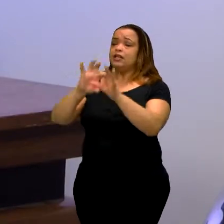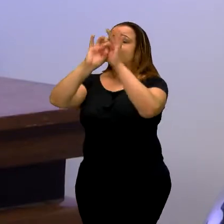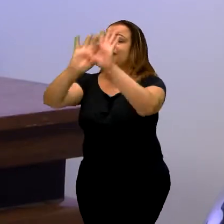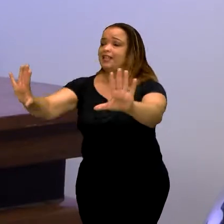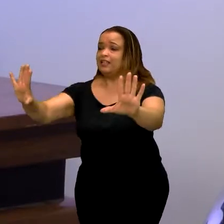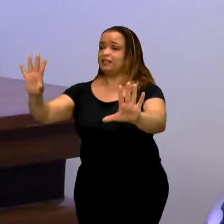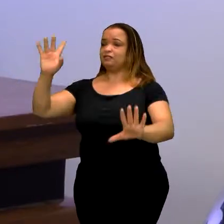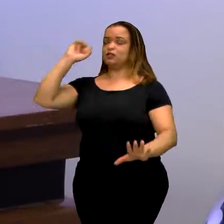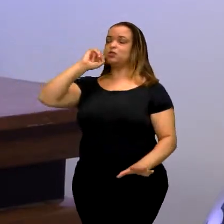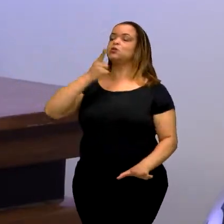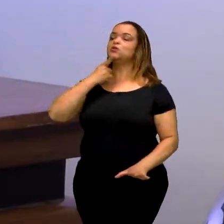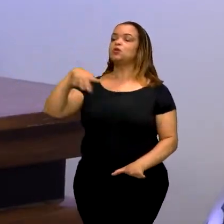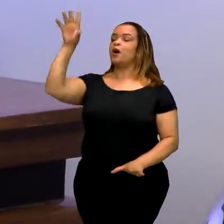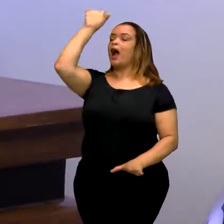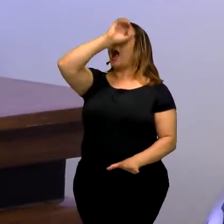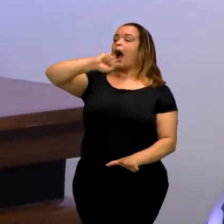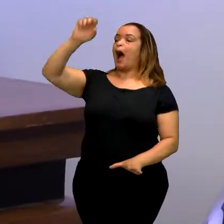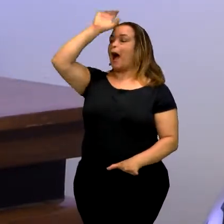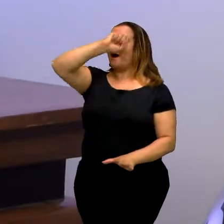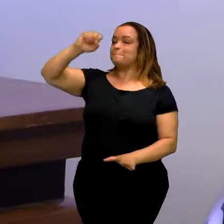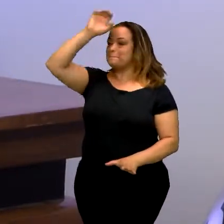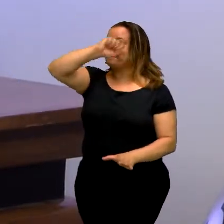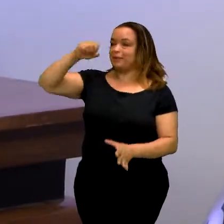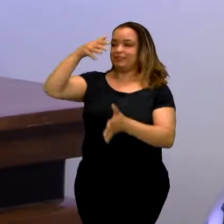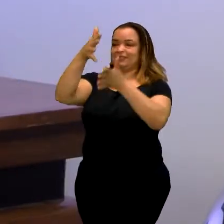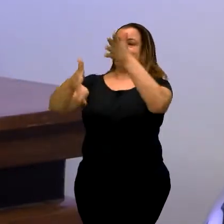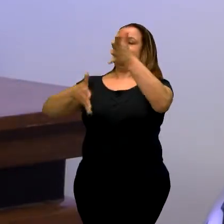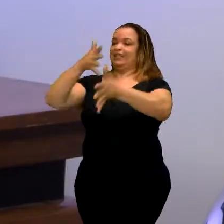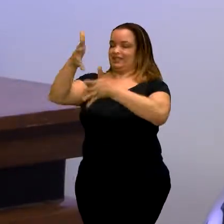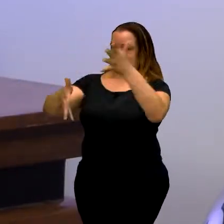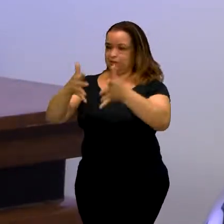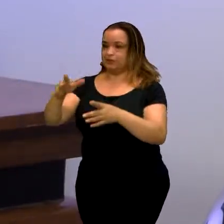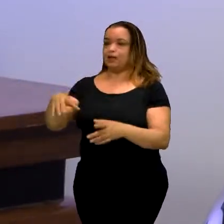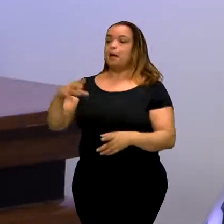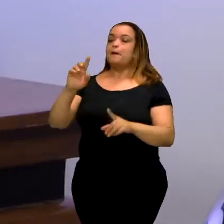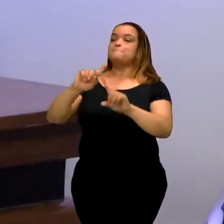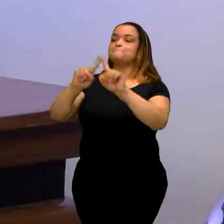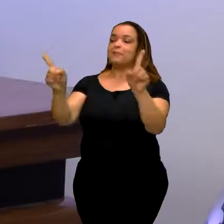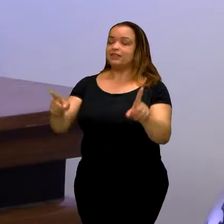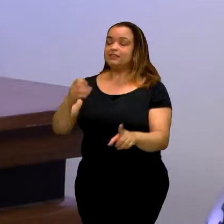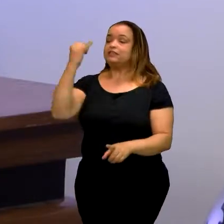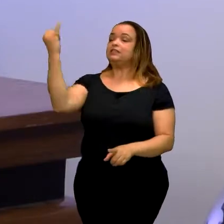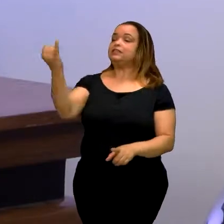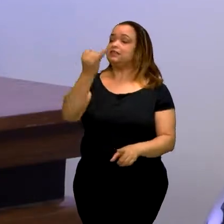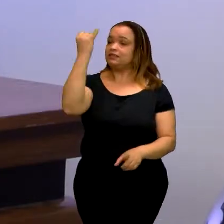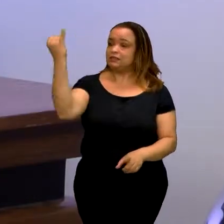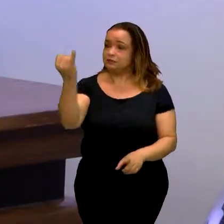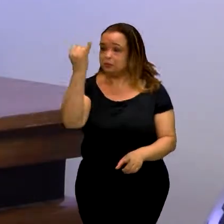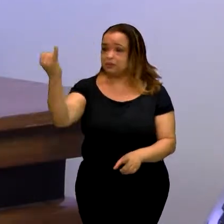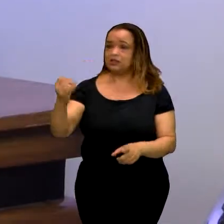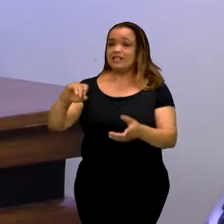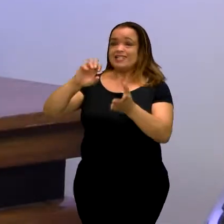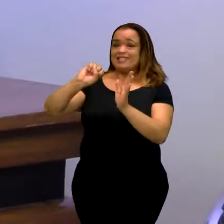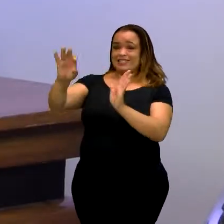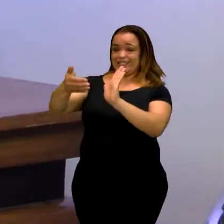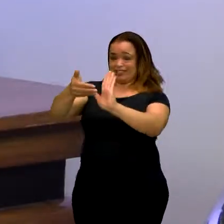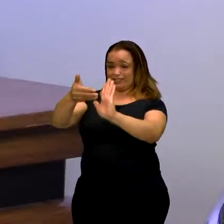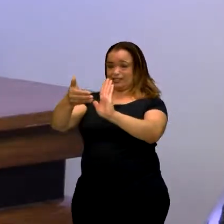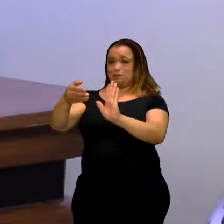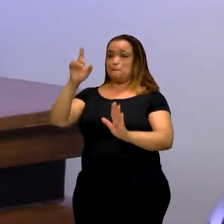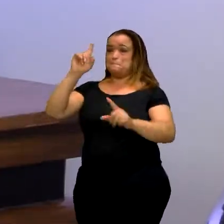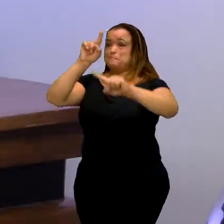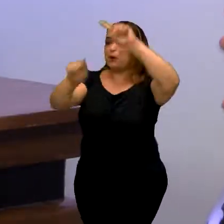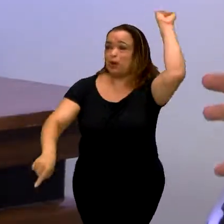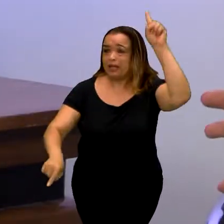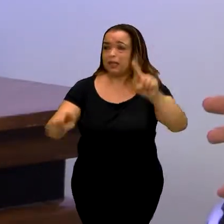aprender a segunda língua, ele precisa da base. A base dele é a língua de sinais. Então, tirando a língua de sinais,